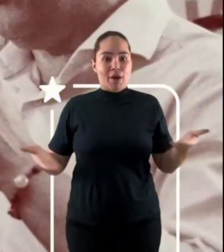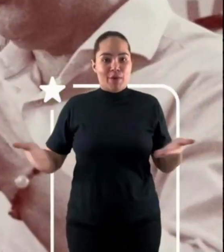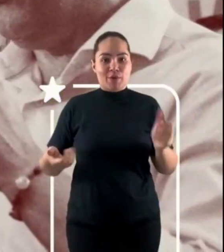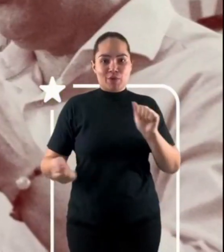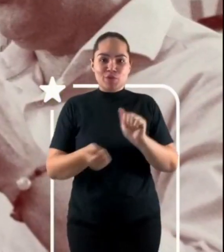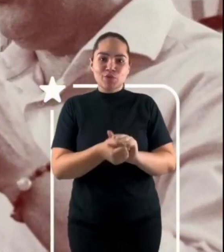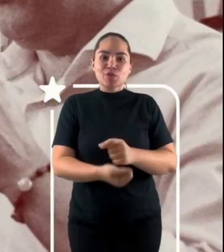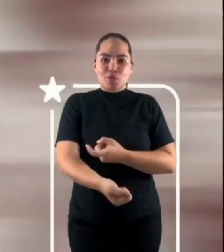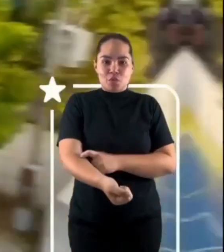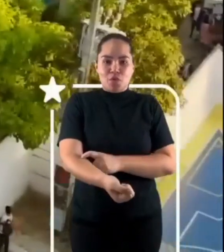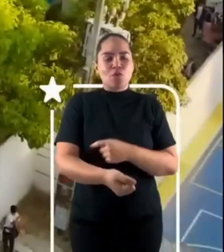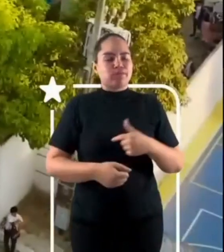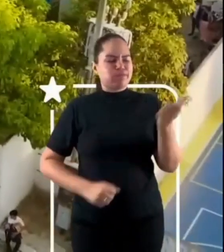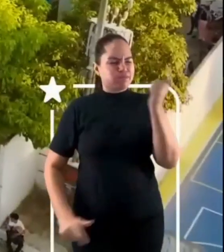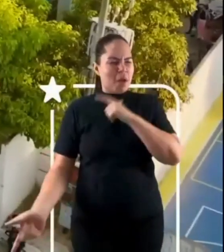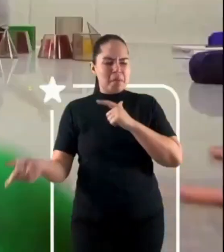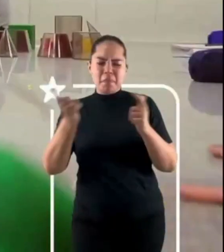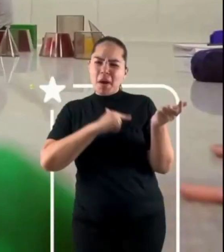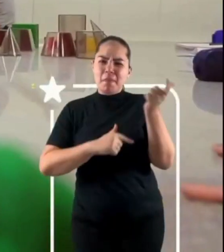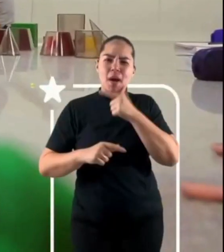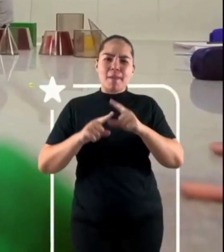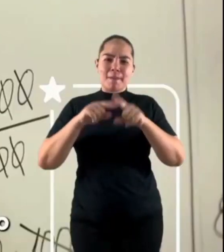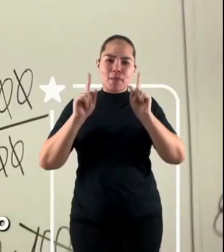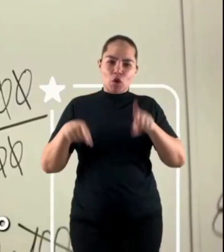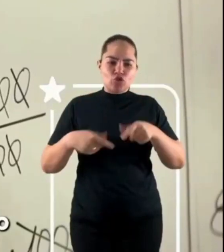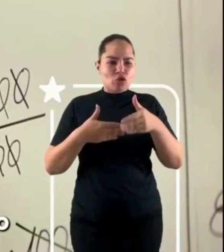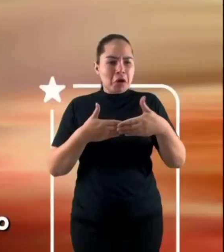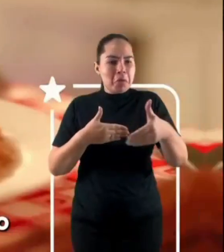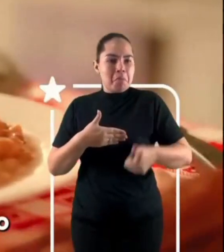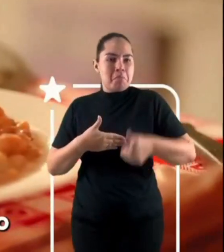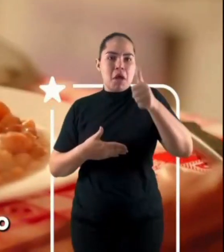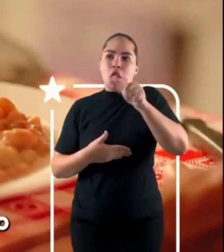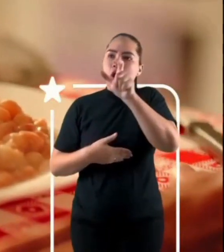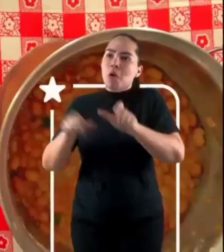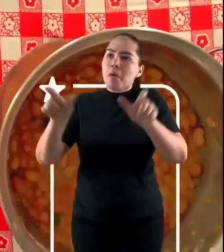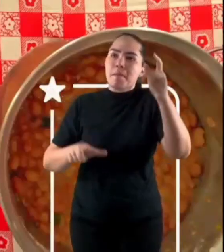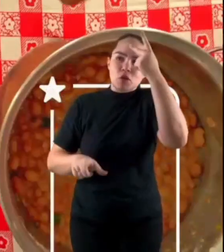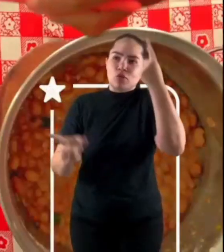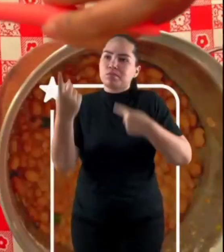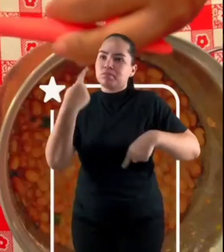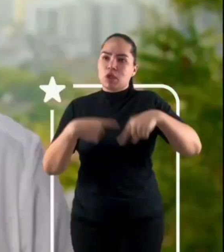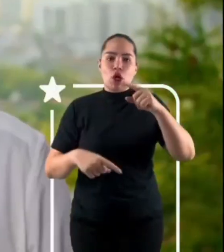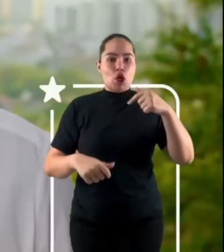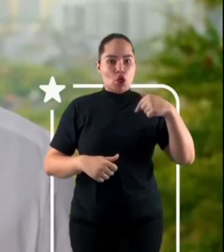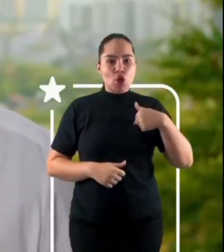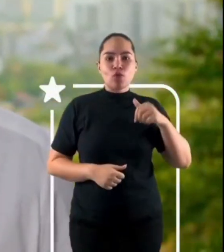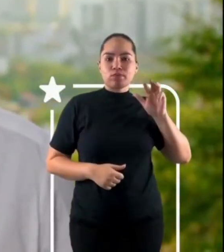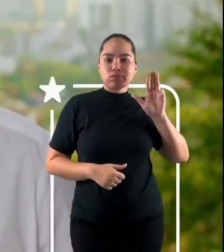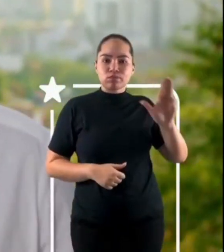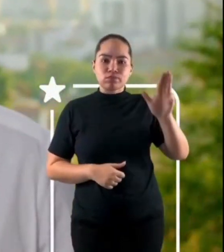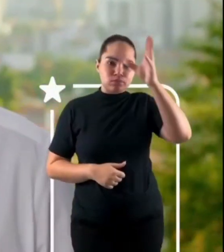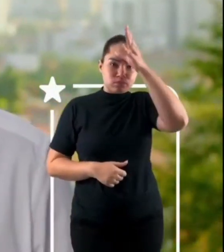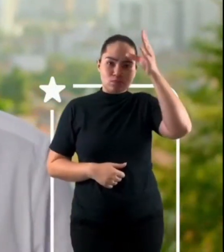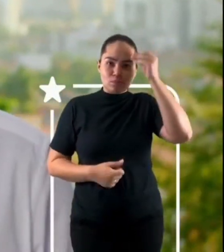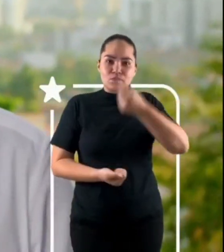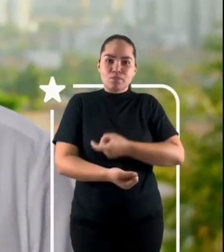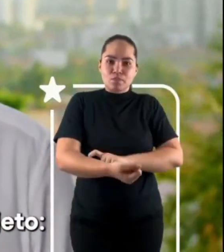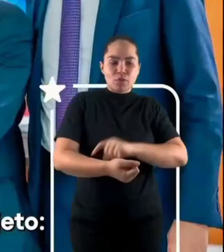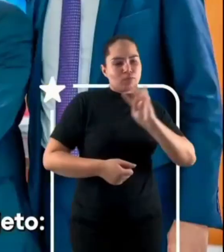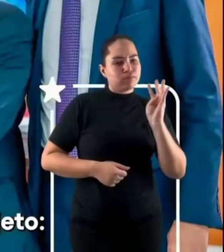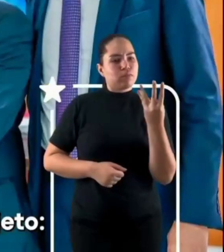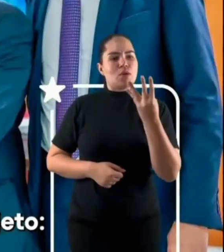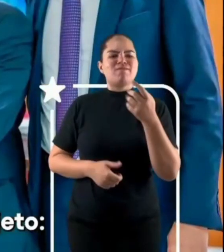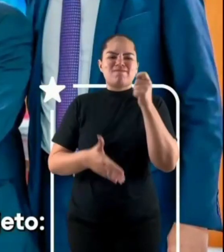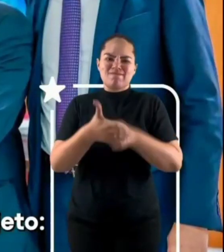E agora, com o Elmano, ajudei a tornar realidade projetos que estão mudando a vida das pessoas. Eu, Lula, Camilo e